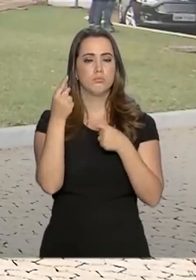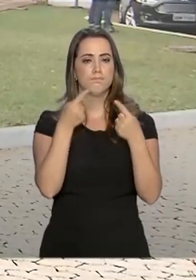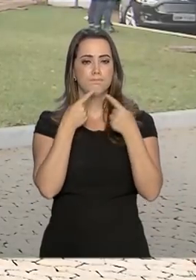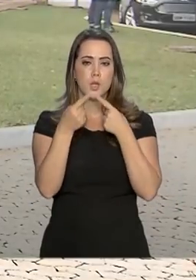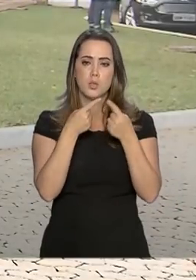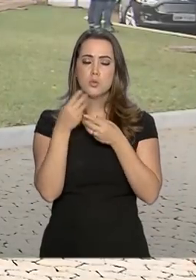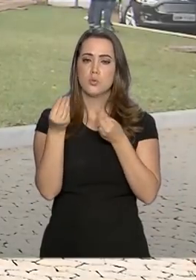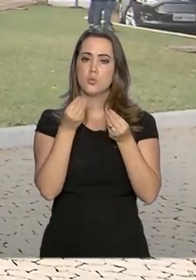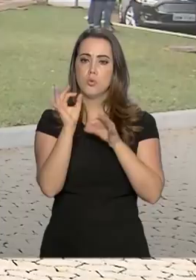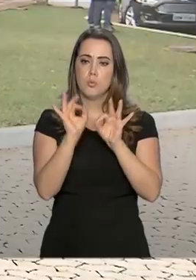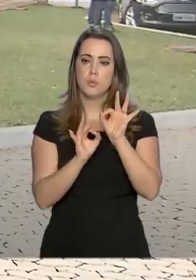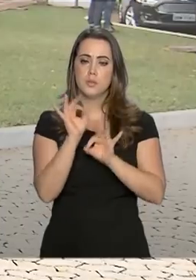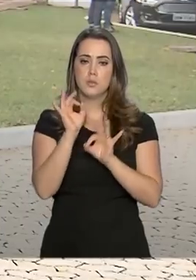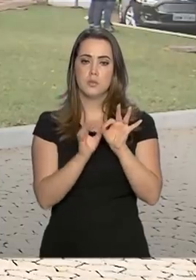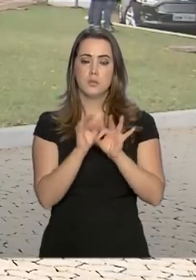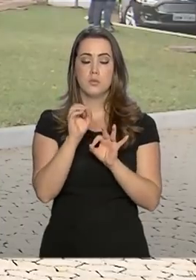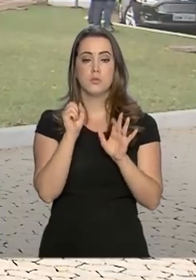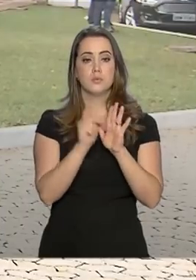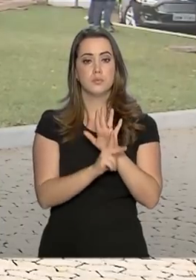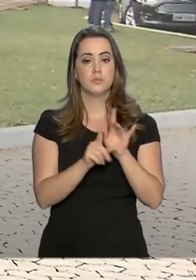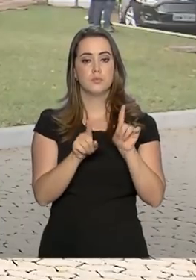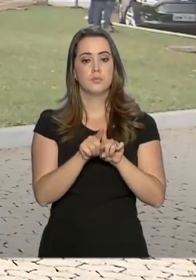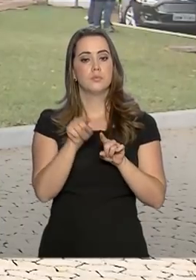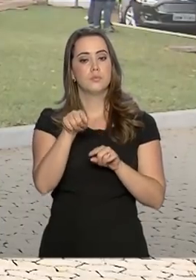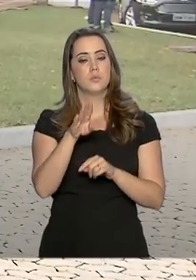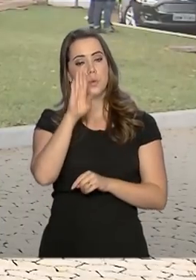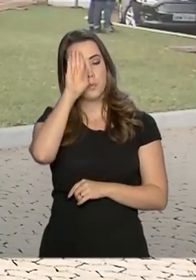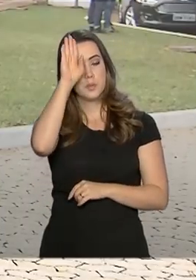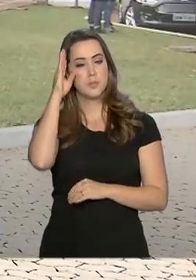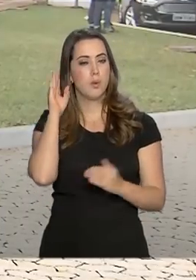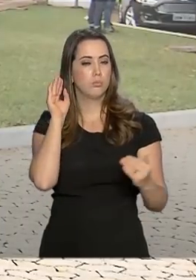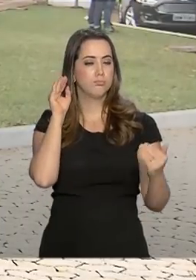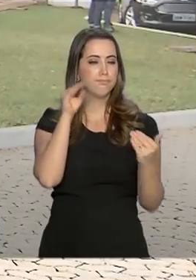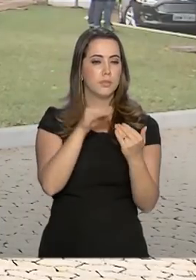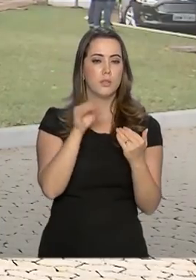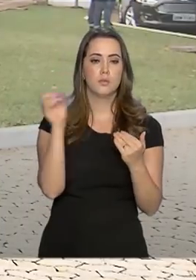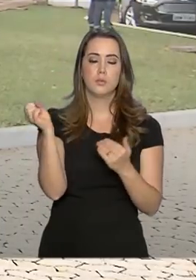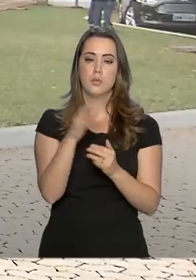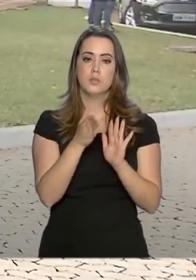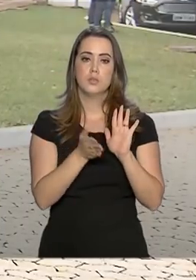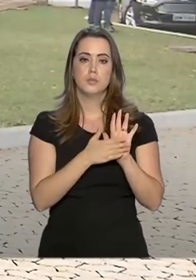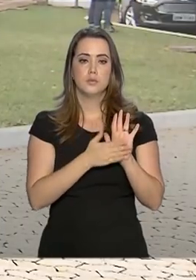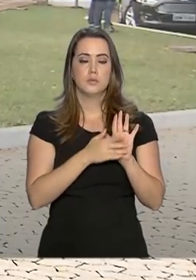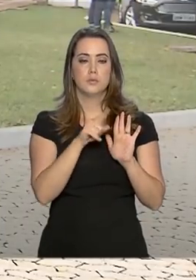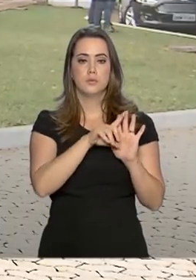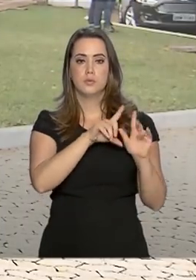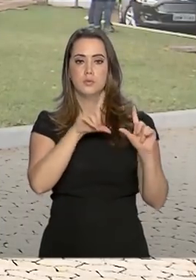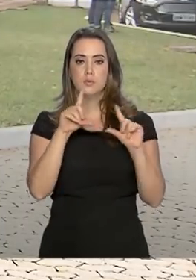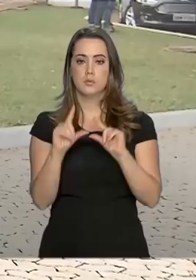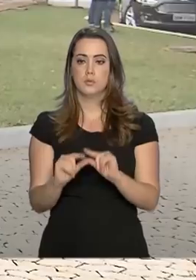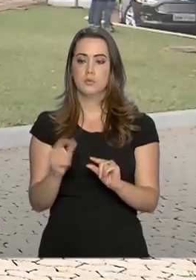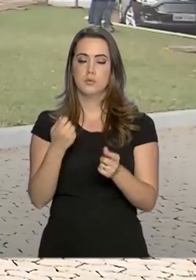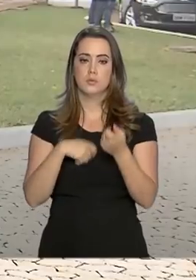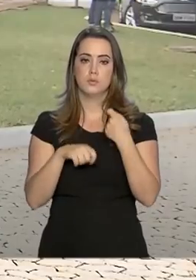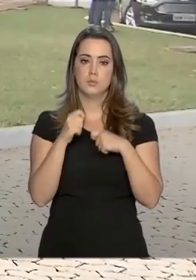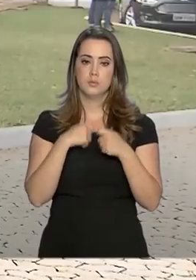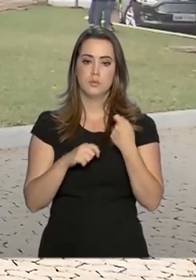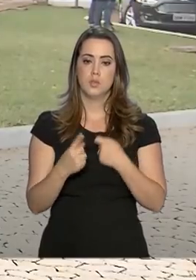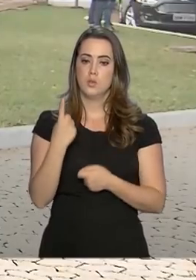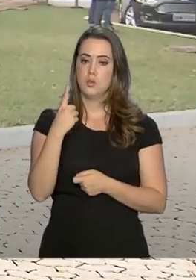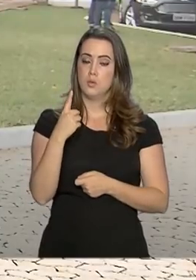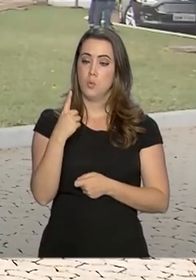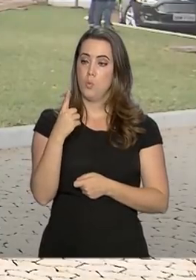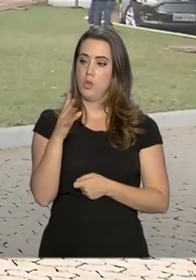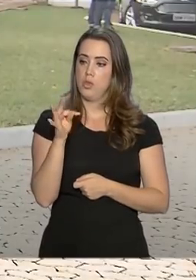algumas estruturas dessa reforma previdenciária E que o principal objetivo com essa nova proposta É reduzir e economizar um